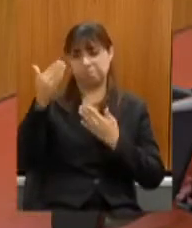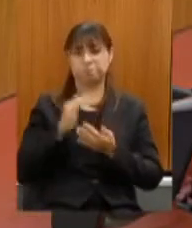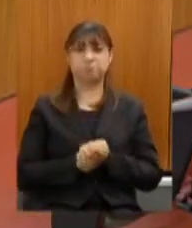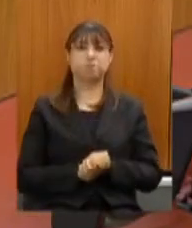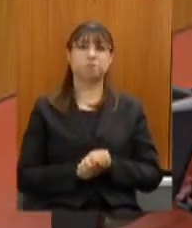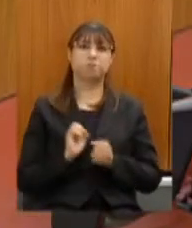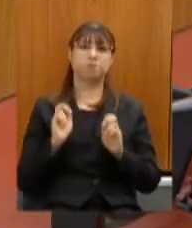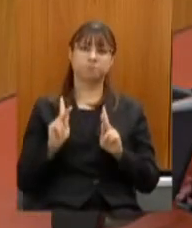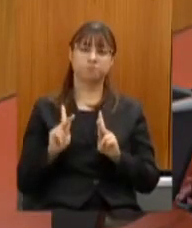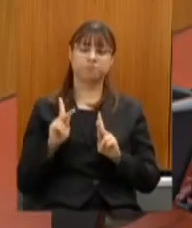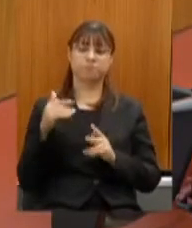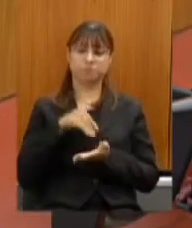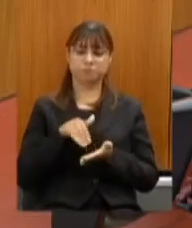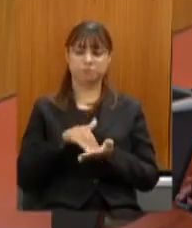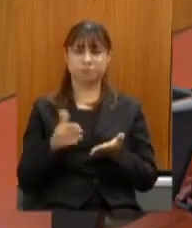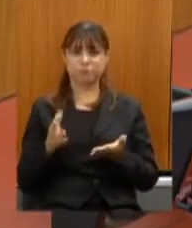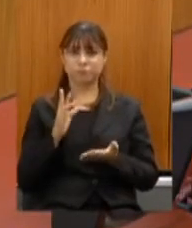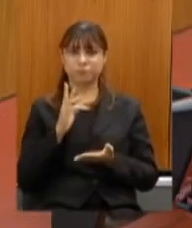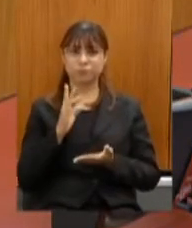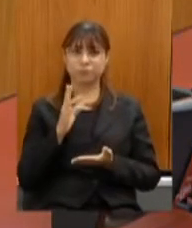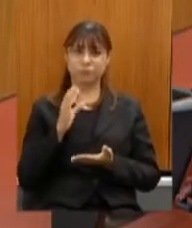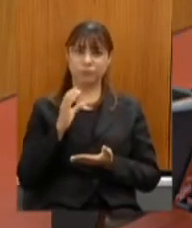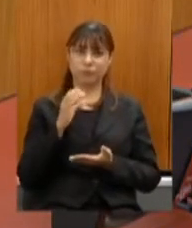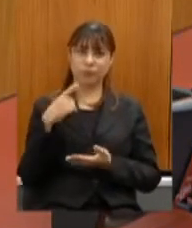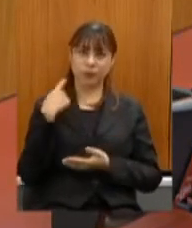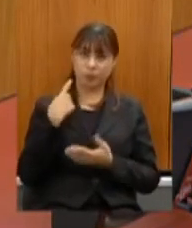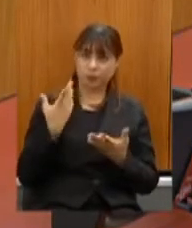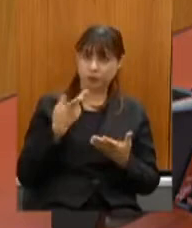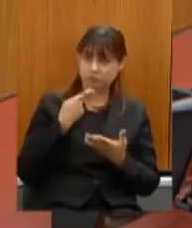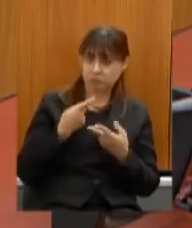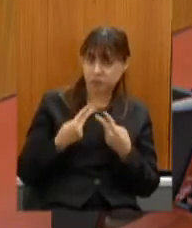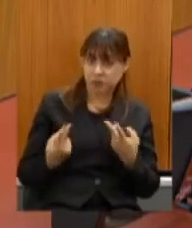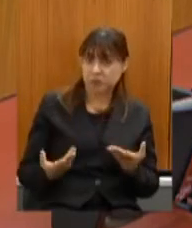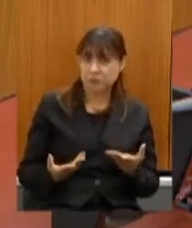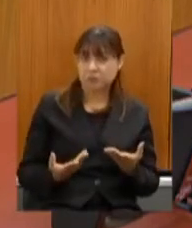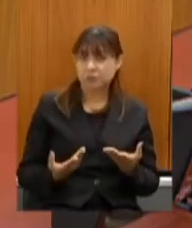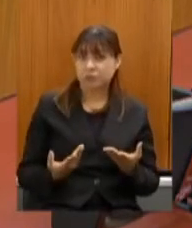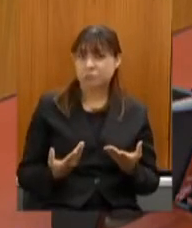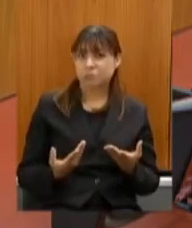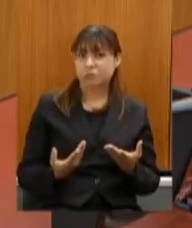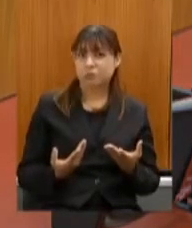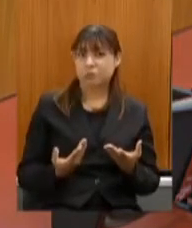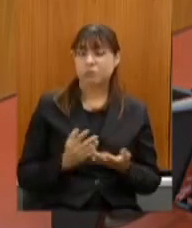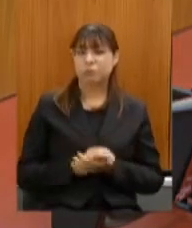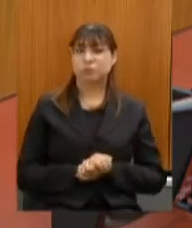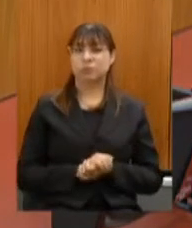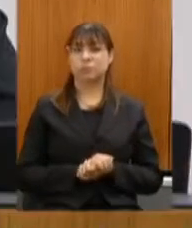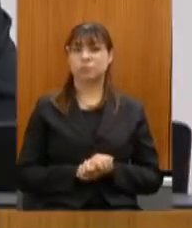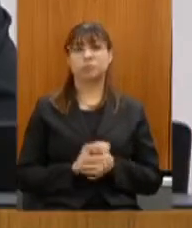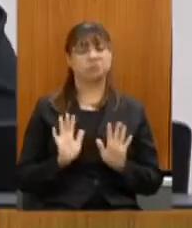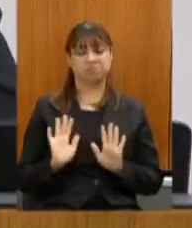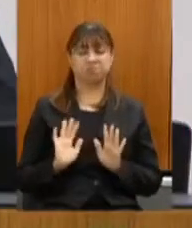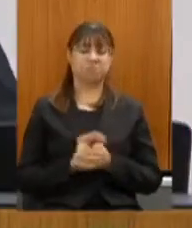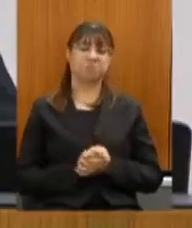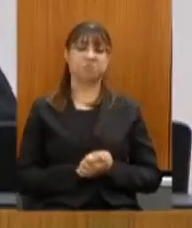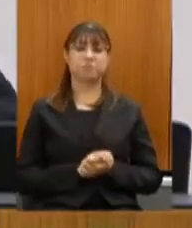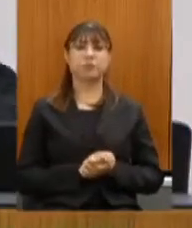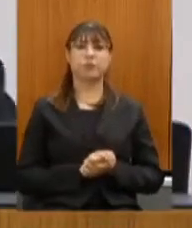Leônidas deputado alguma consideração então nós passamos